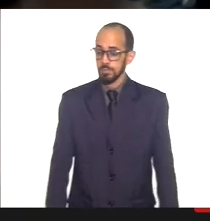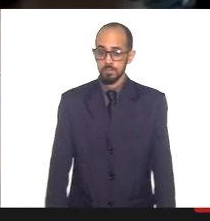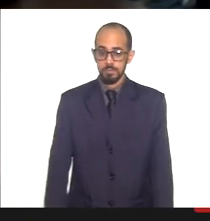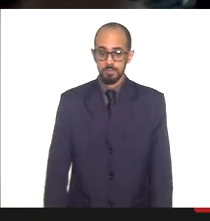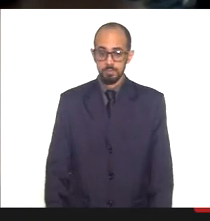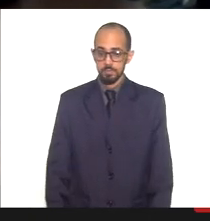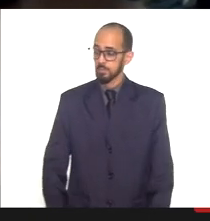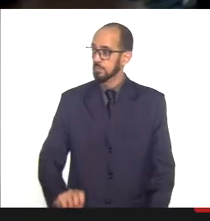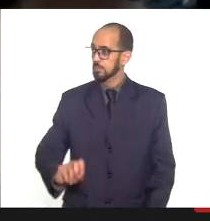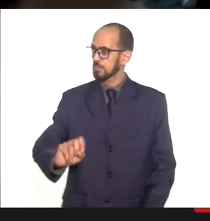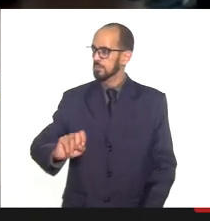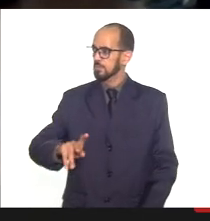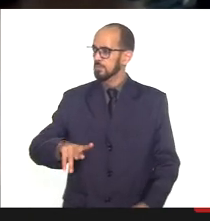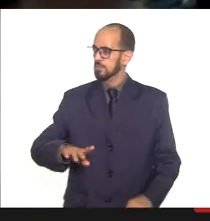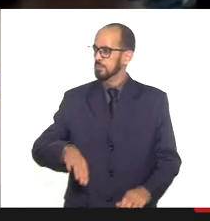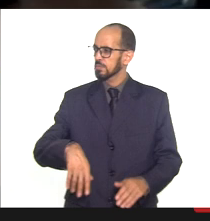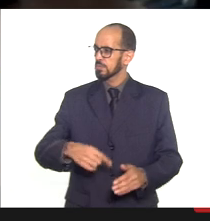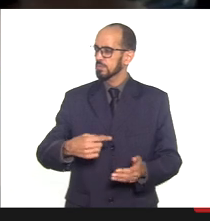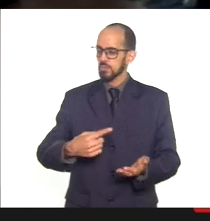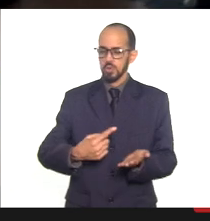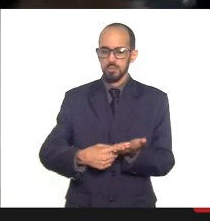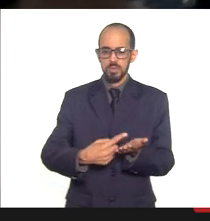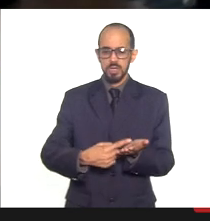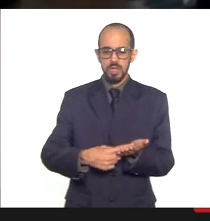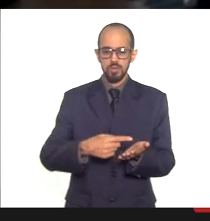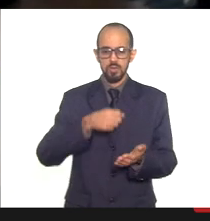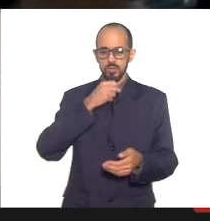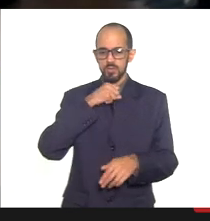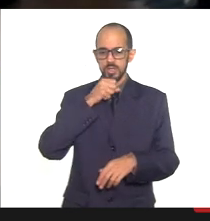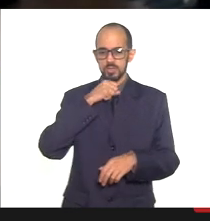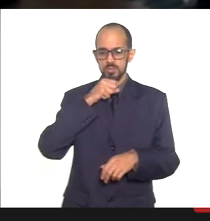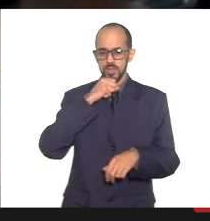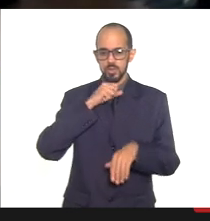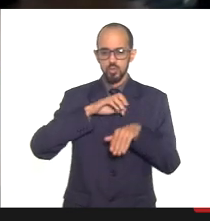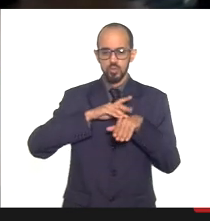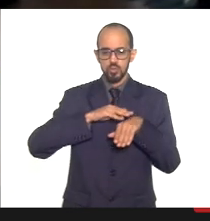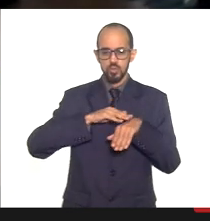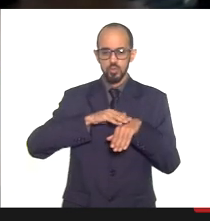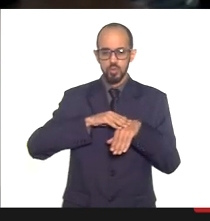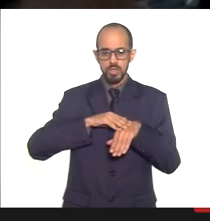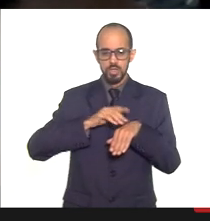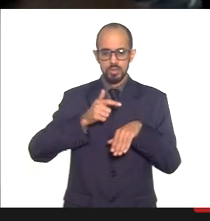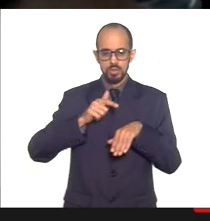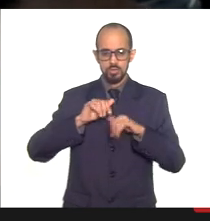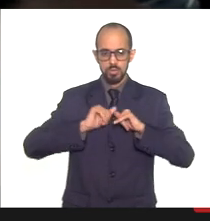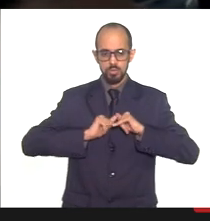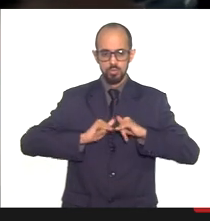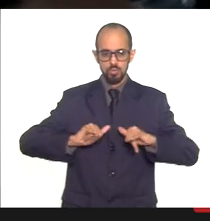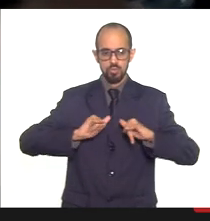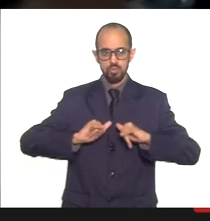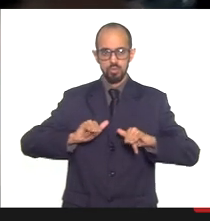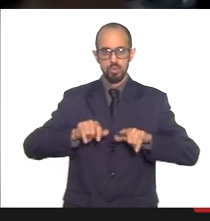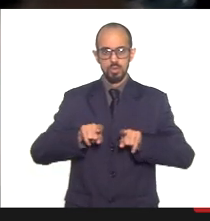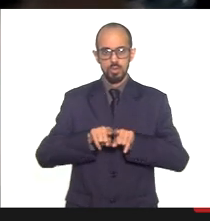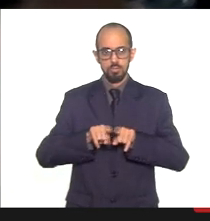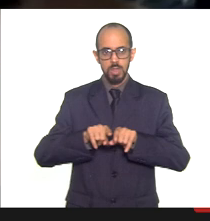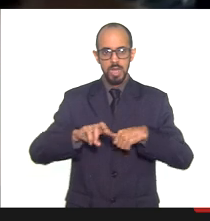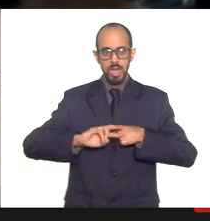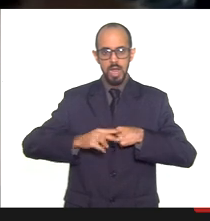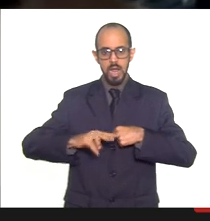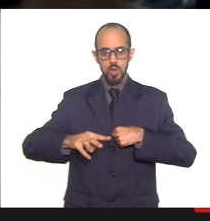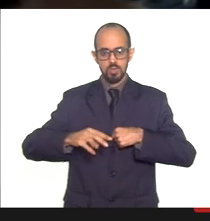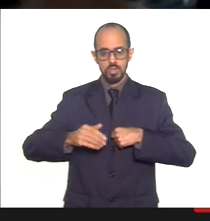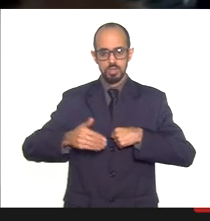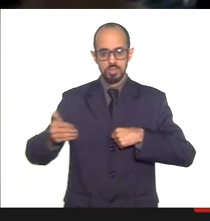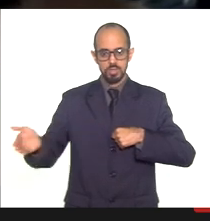Combinado ao envelhecimento, a tripla carga de doenças, doenças infecciosas, doenças crônicas não transmissíveis e causas externas que predominam no estado do Rio